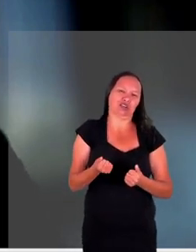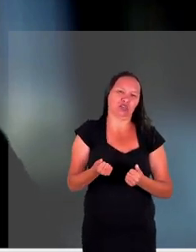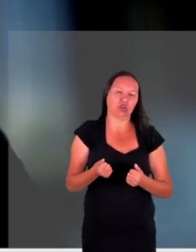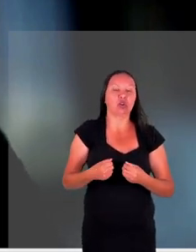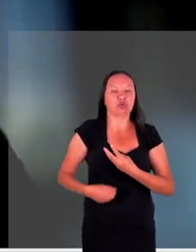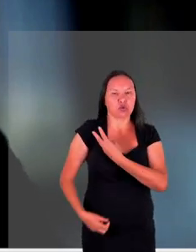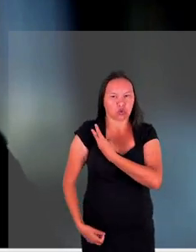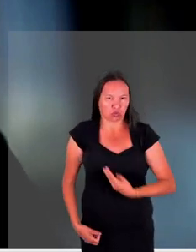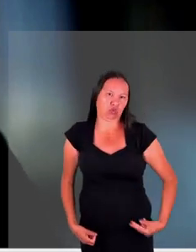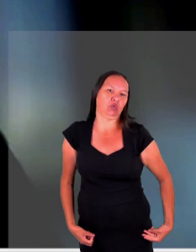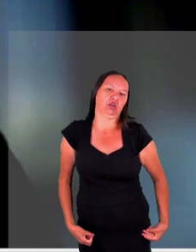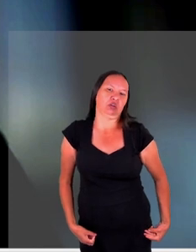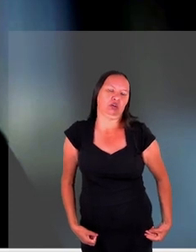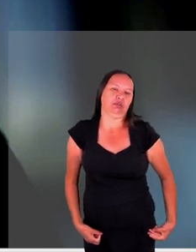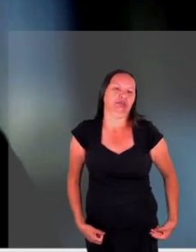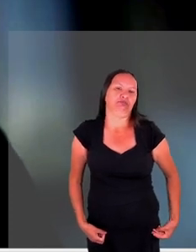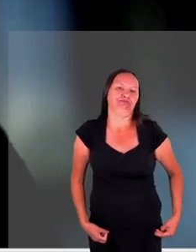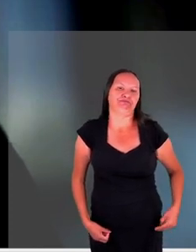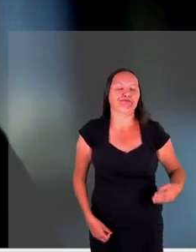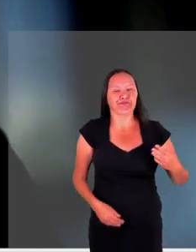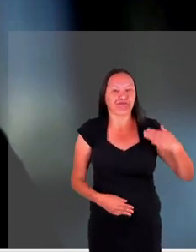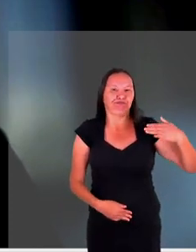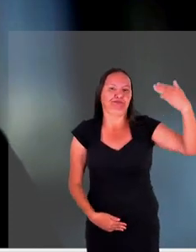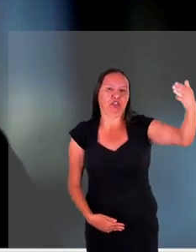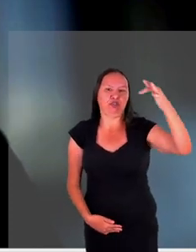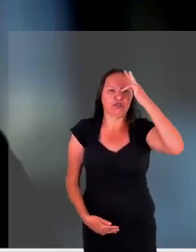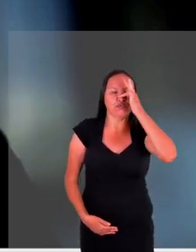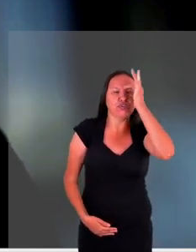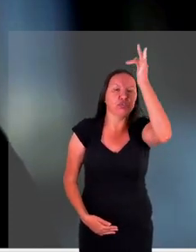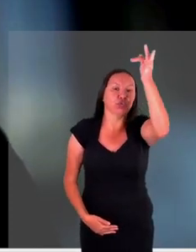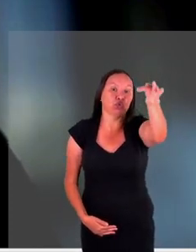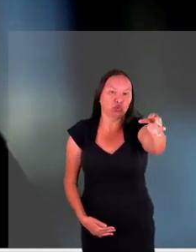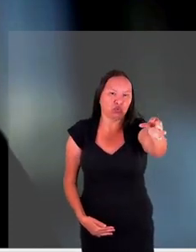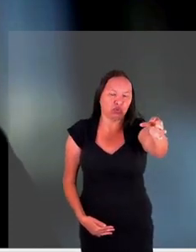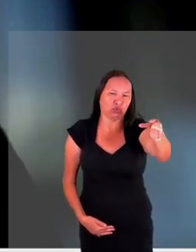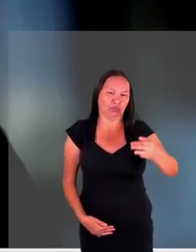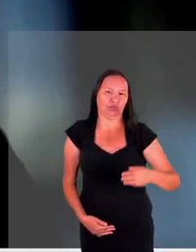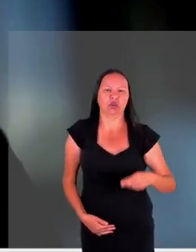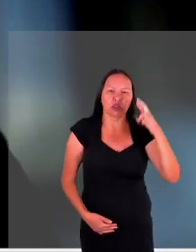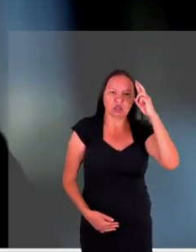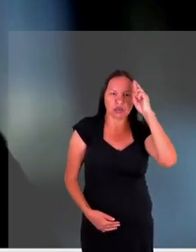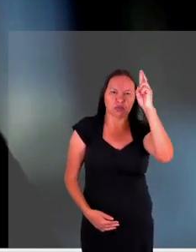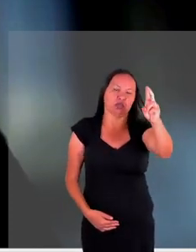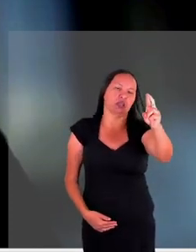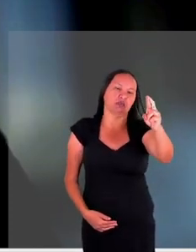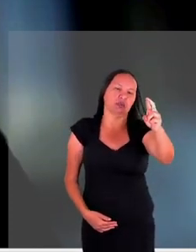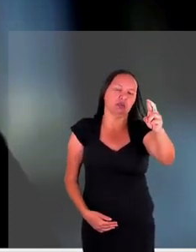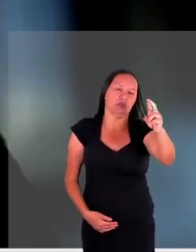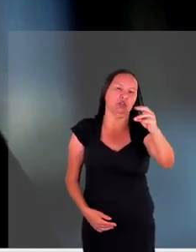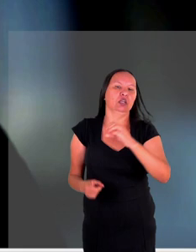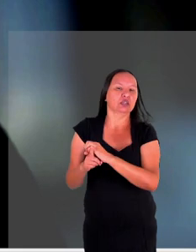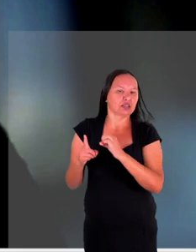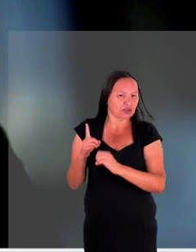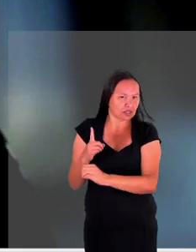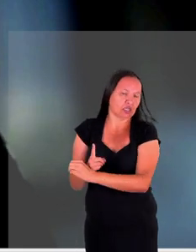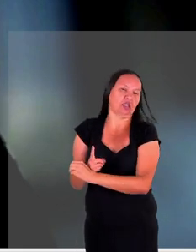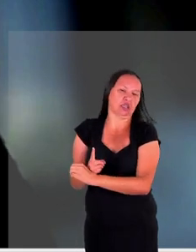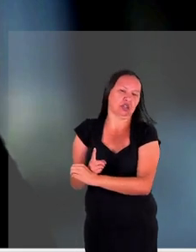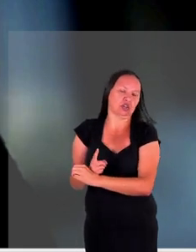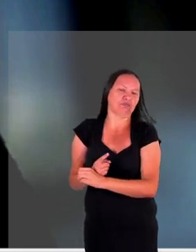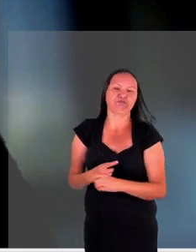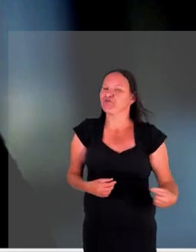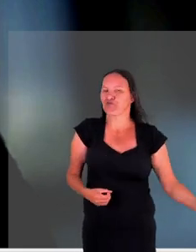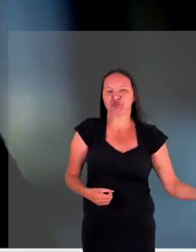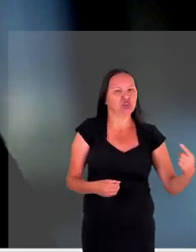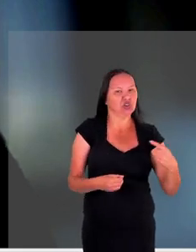jurídico posteriormente e uma responsabilidade a mais do Estado porque a gente não consegue dar realmente as